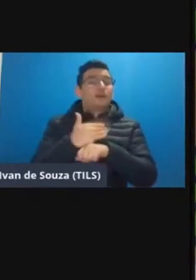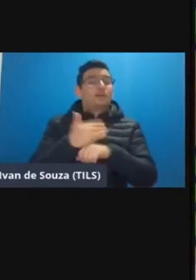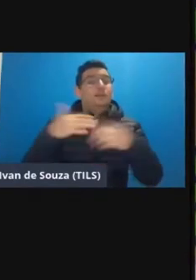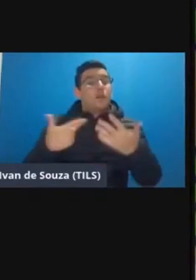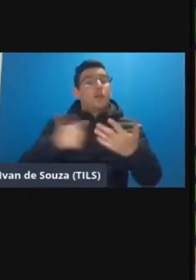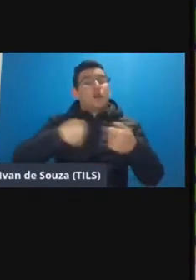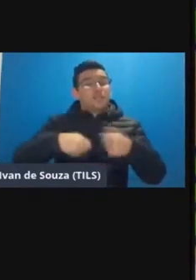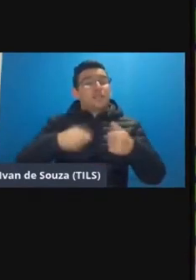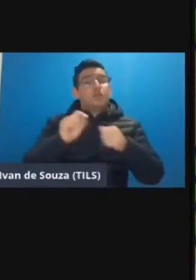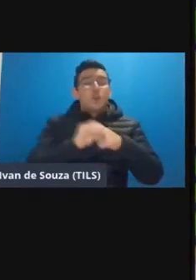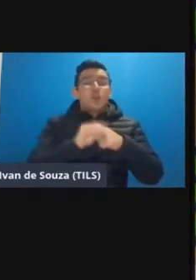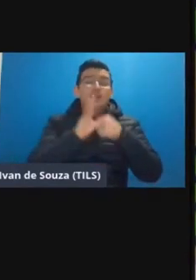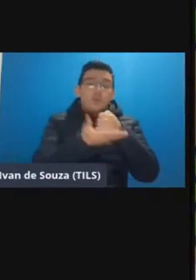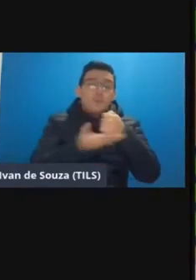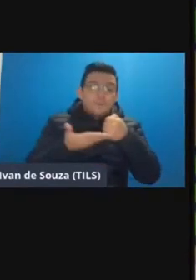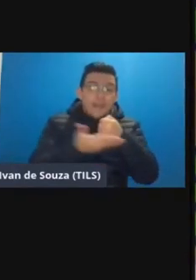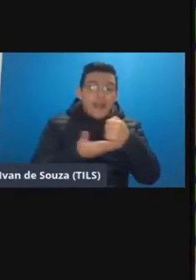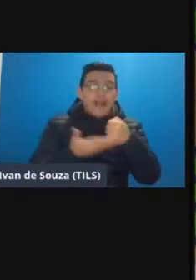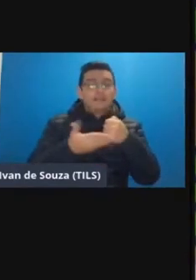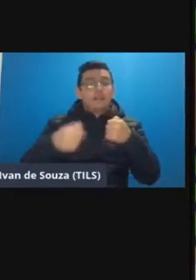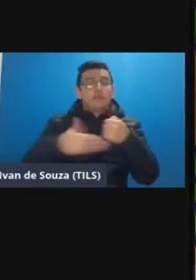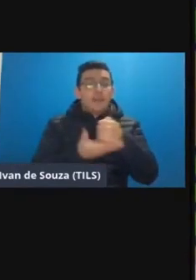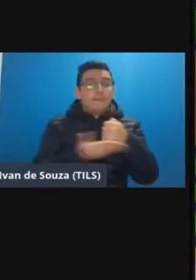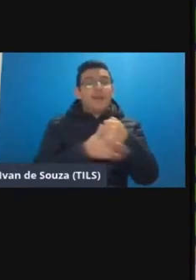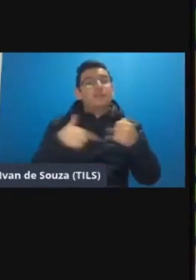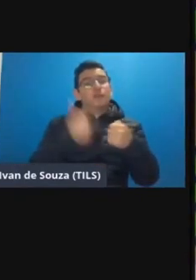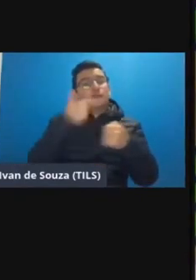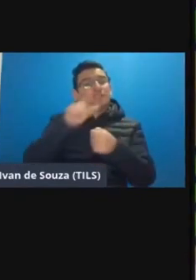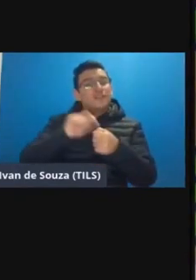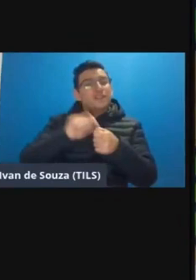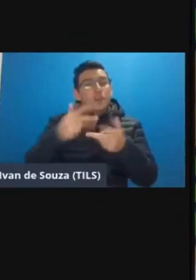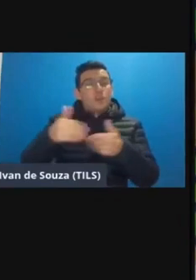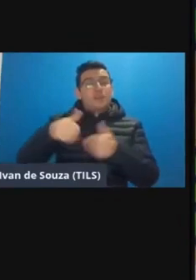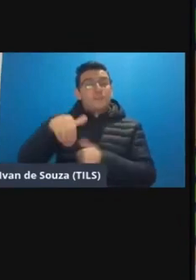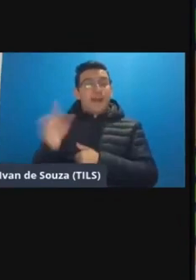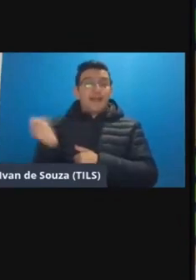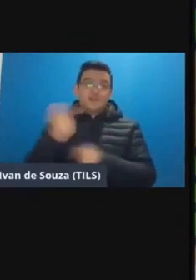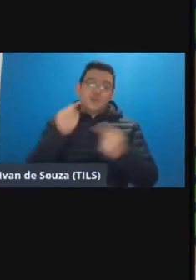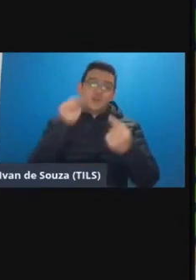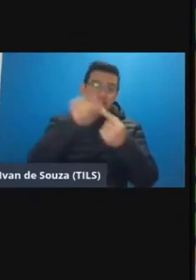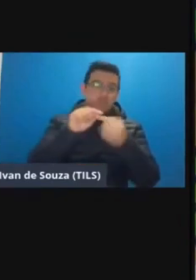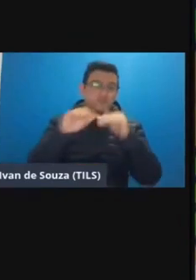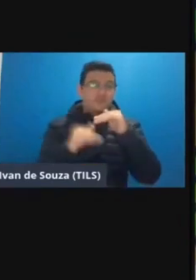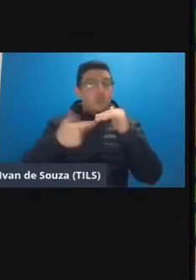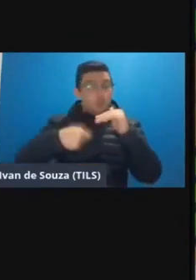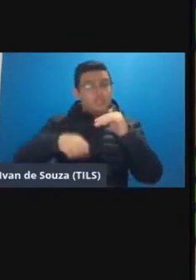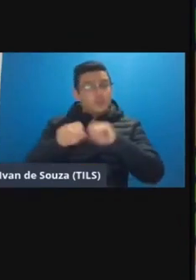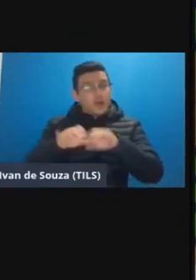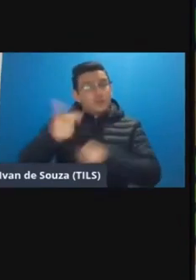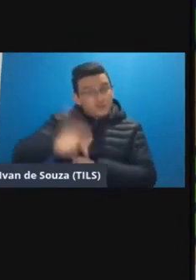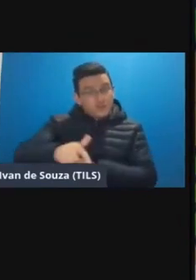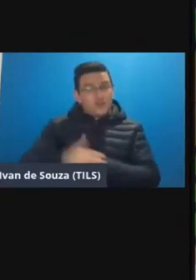fundamental conhecimento né precisa da base para a gente poder fazer alguma coisa para além dos objetivos inferiores eu preciso dar a aula